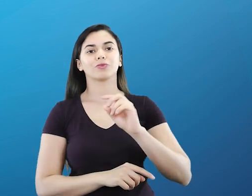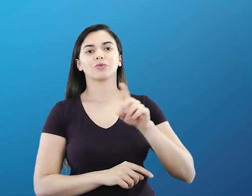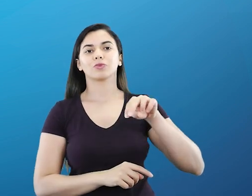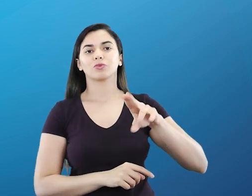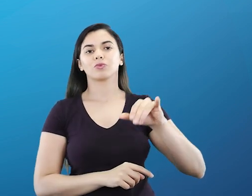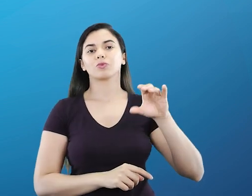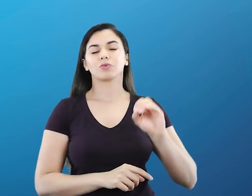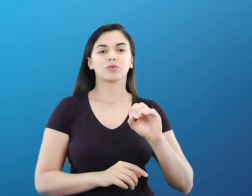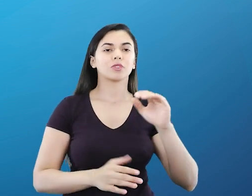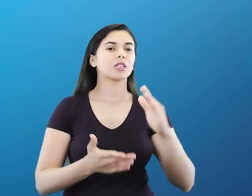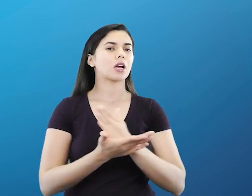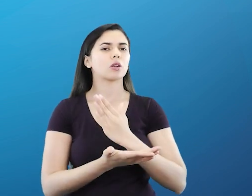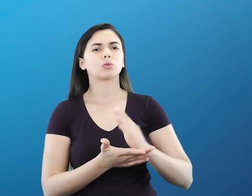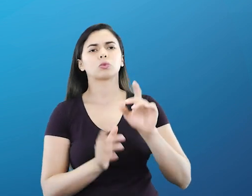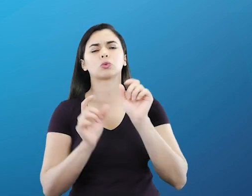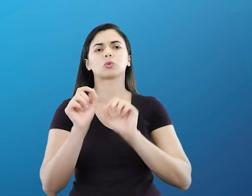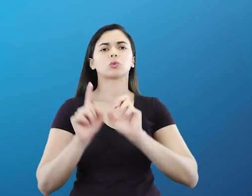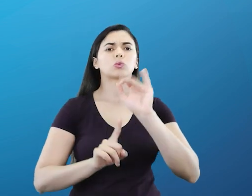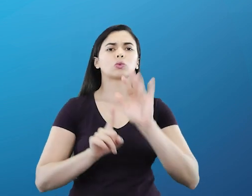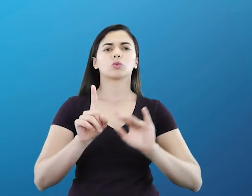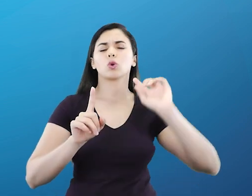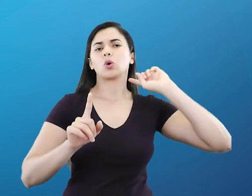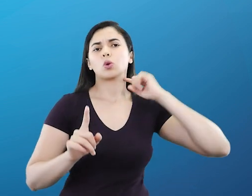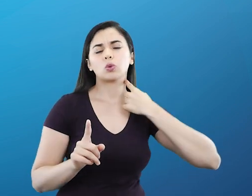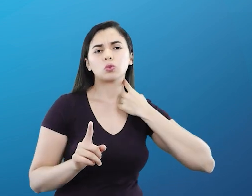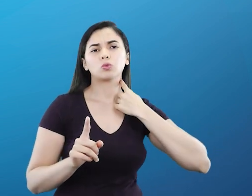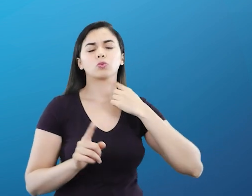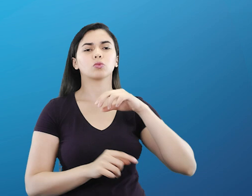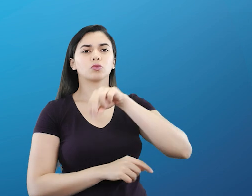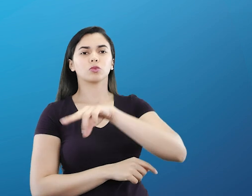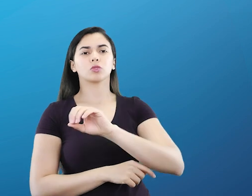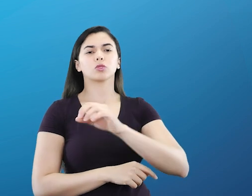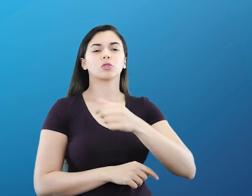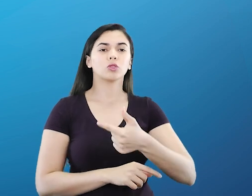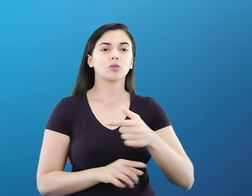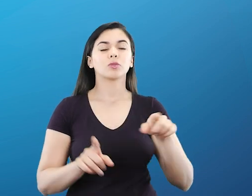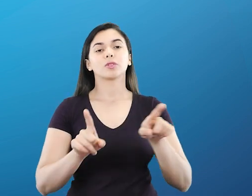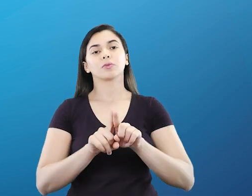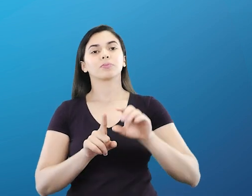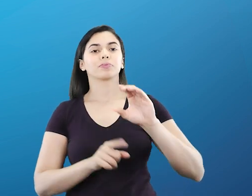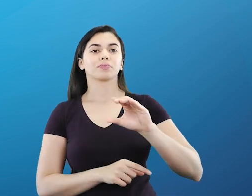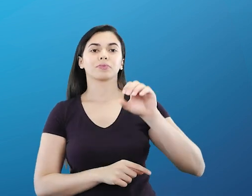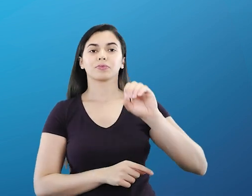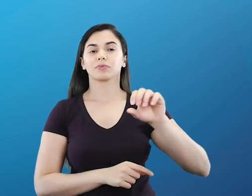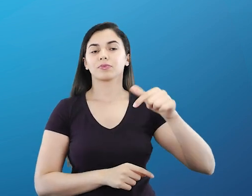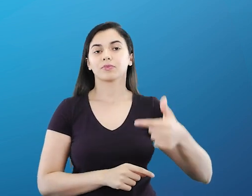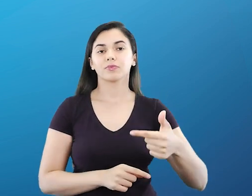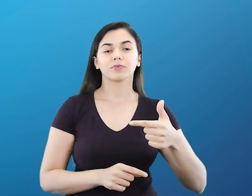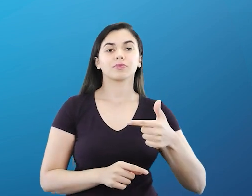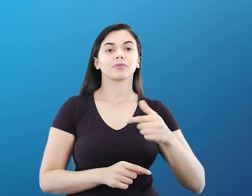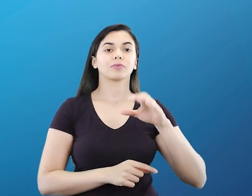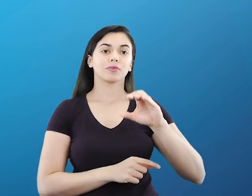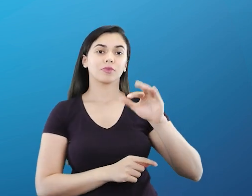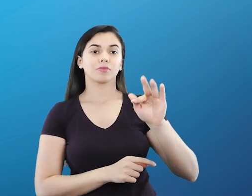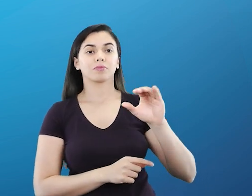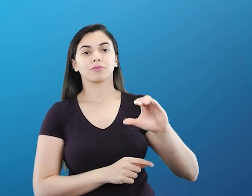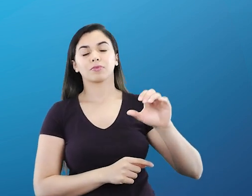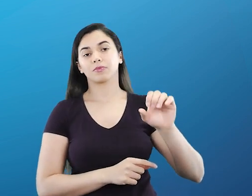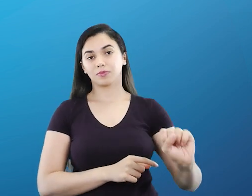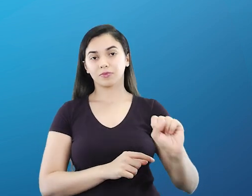Alguns dos gases poluentes que podem ser citados, óxido nítrico, dióxido de carbono, CFCs,